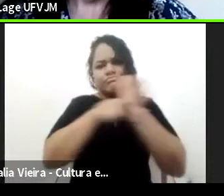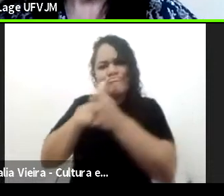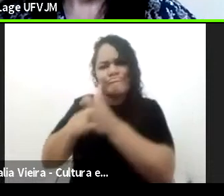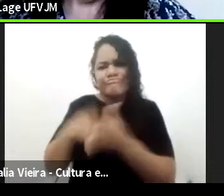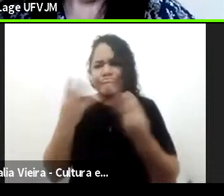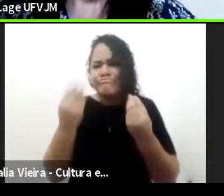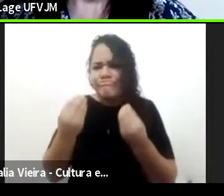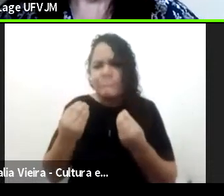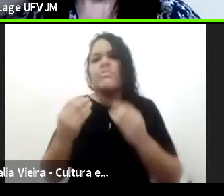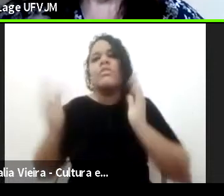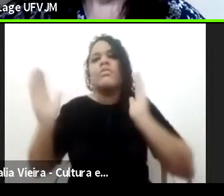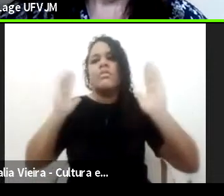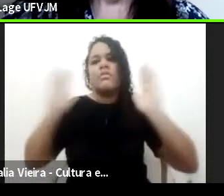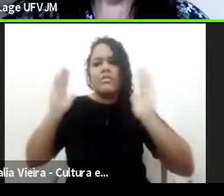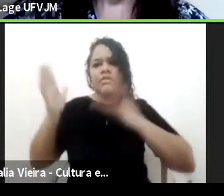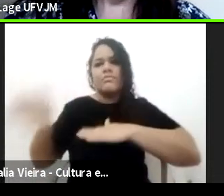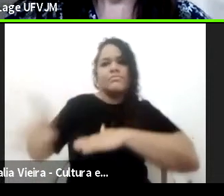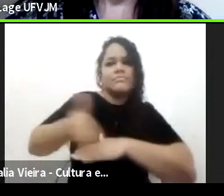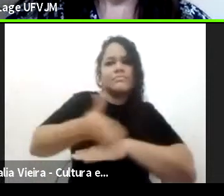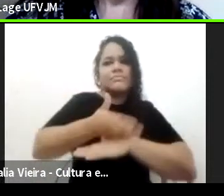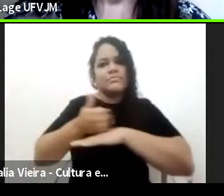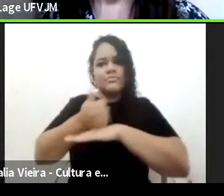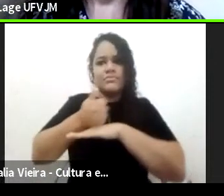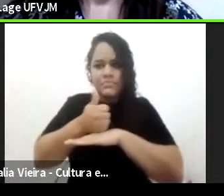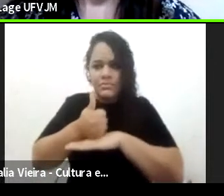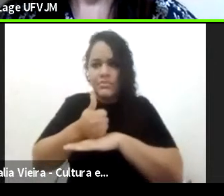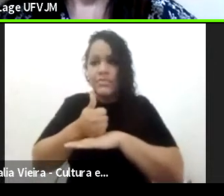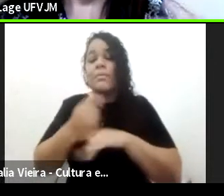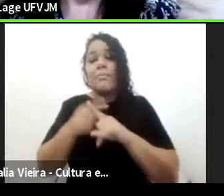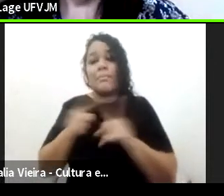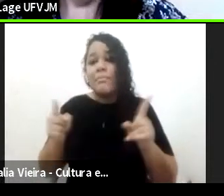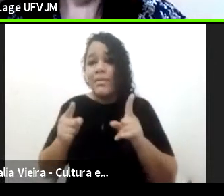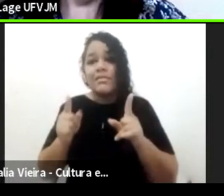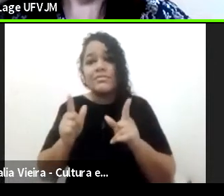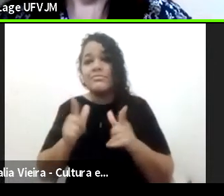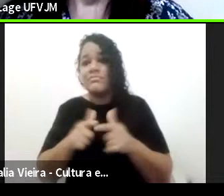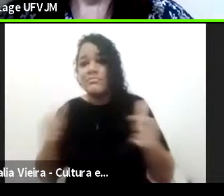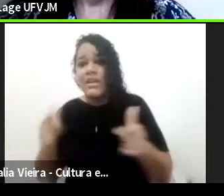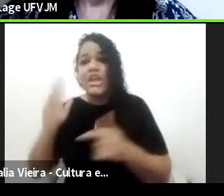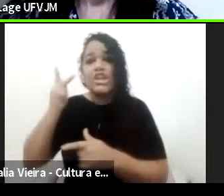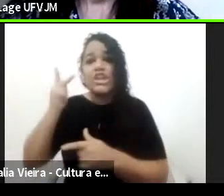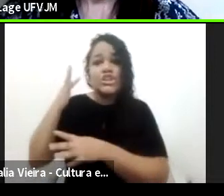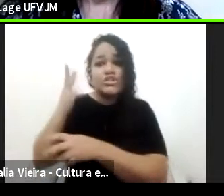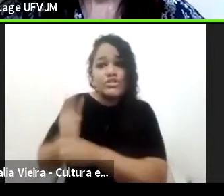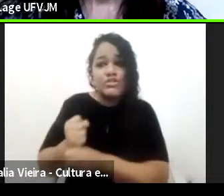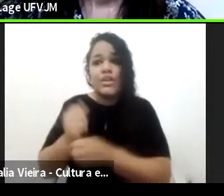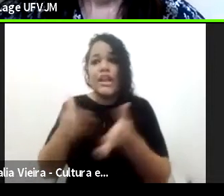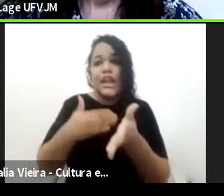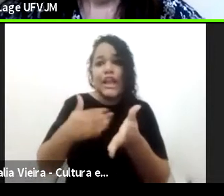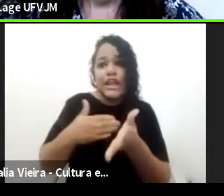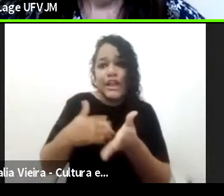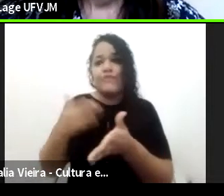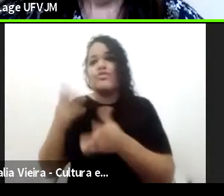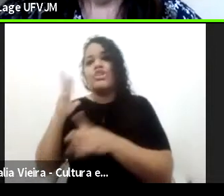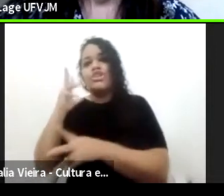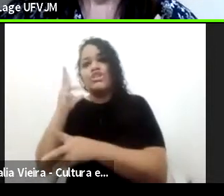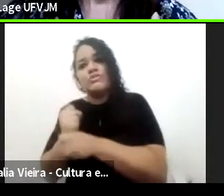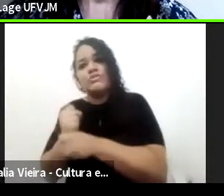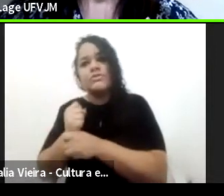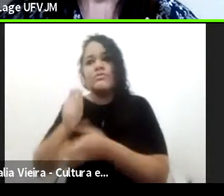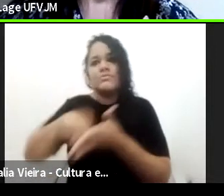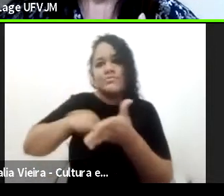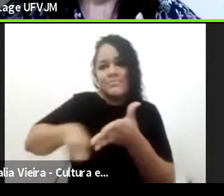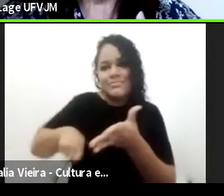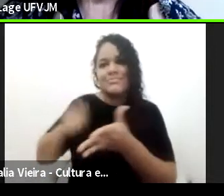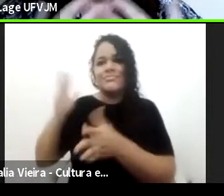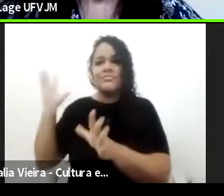mas muitas delas, por exemplo, trabalham com a história do livro, história da escrita, história da leitura, mas não se configuram ou